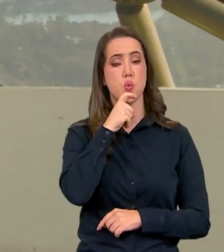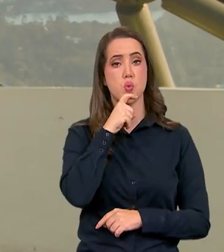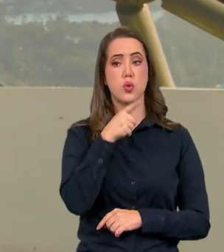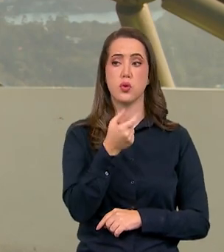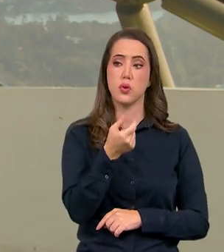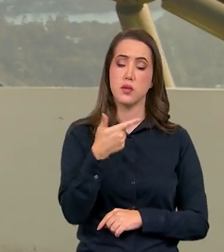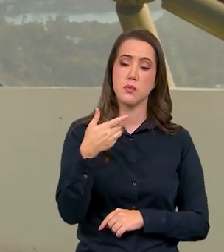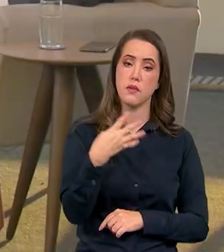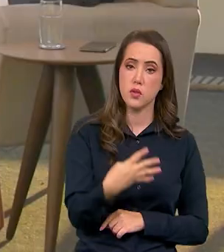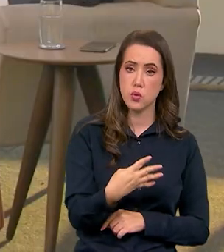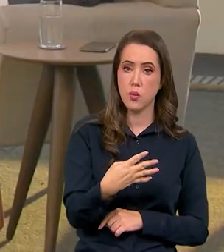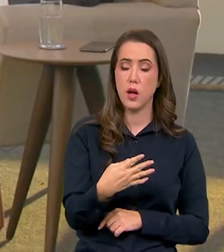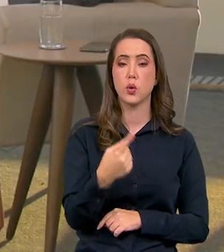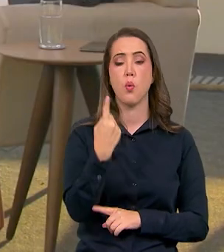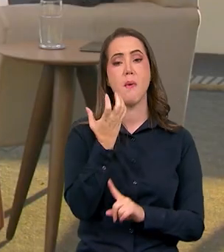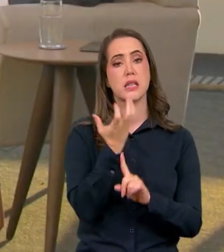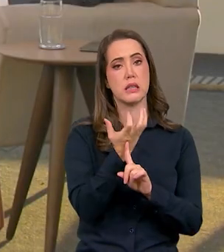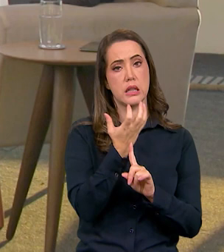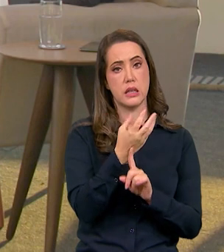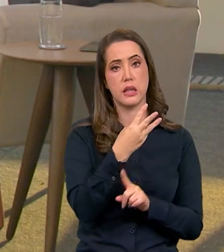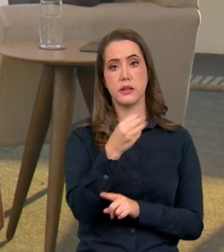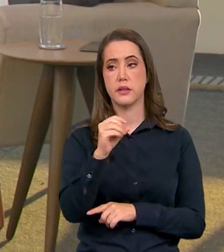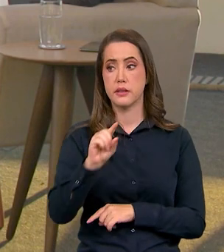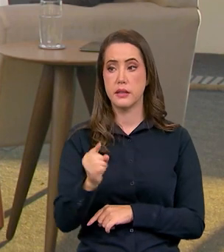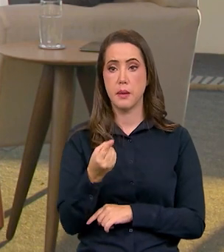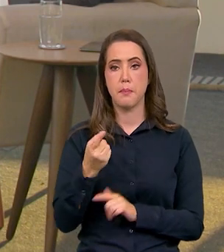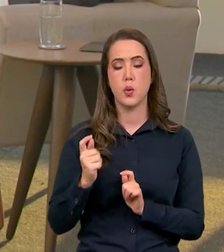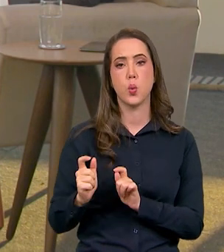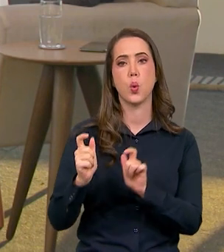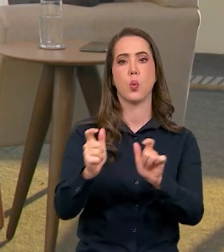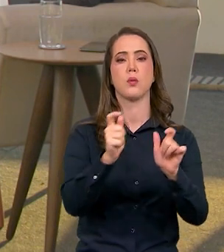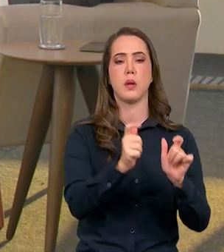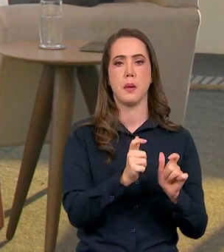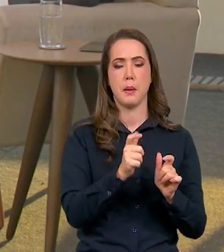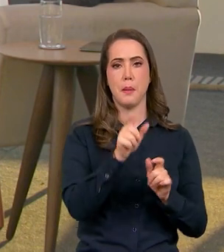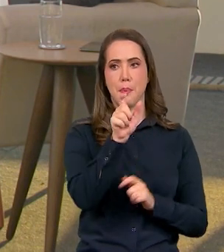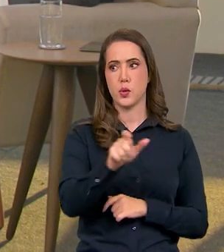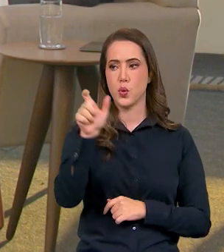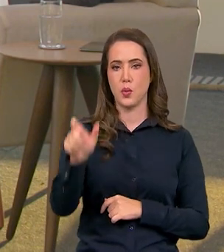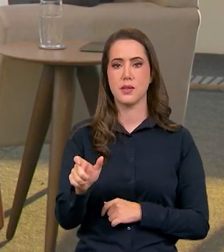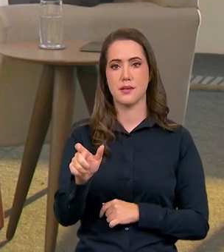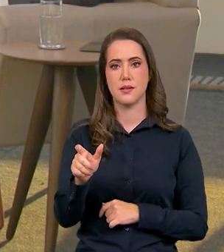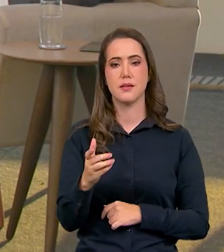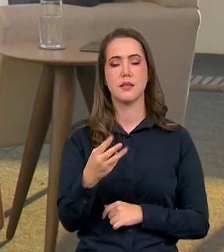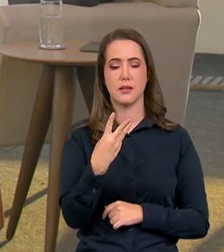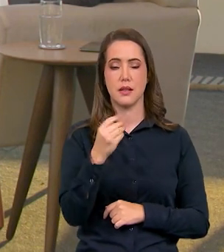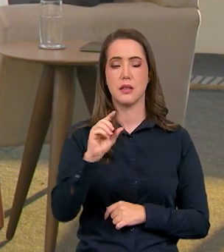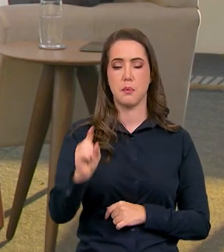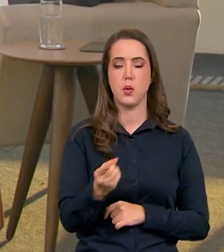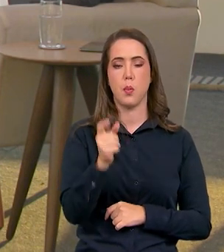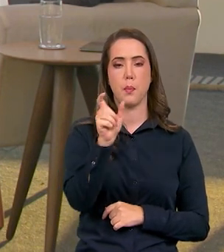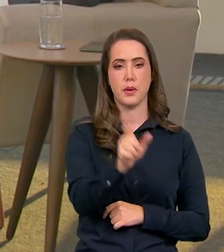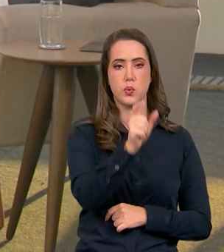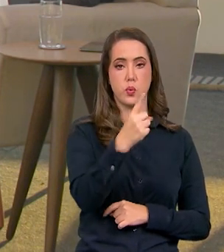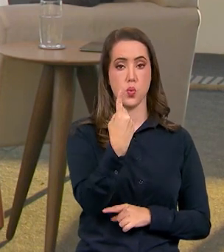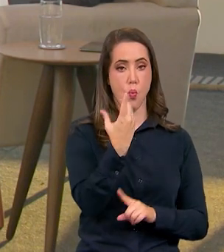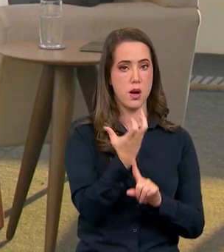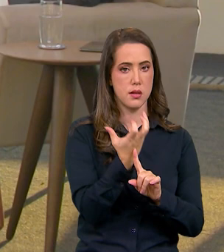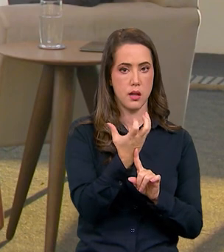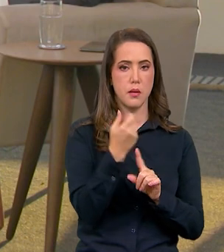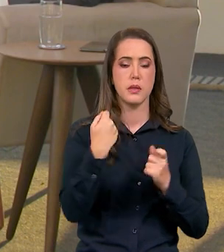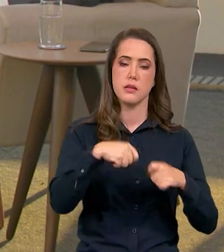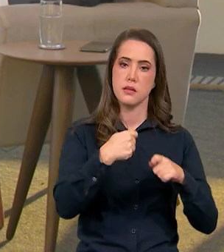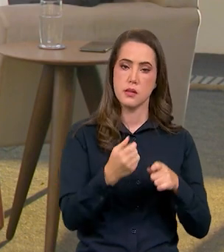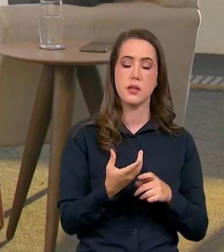a cada 30 mil habitantes nos grandes centros. Isso vai evoluir muito com a qualidade da prestação do serviço dessa